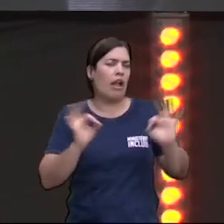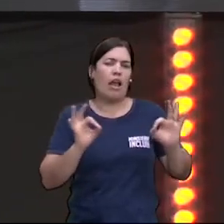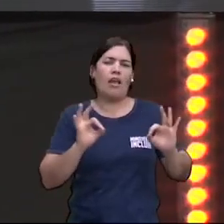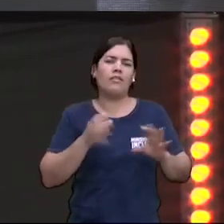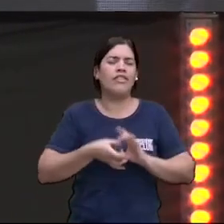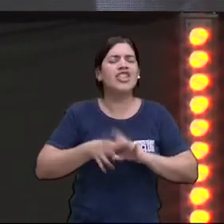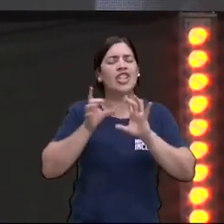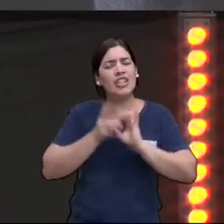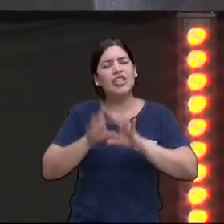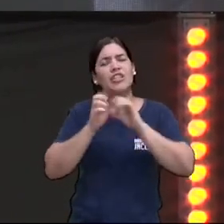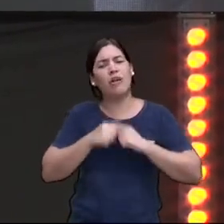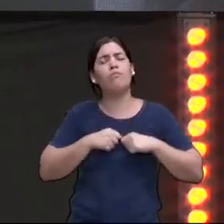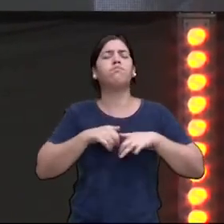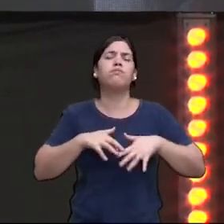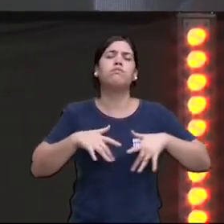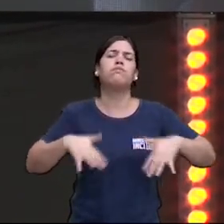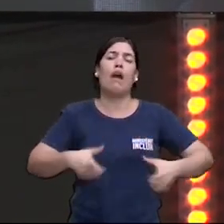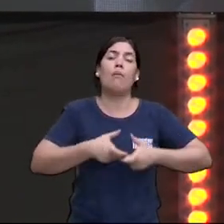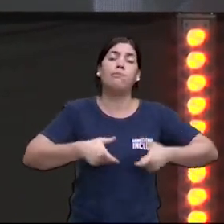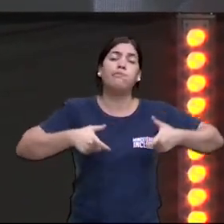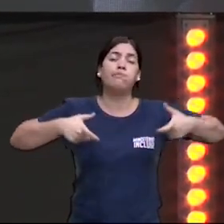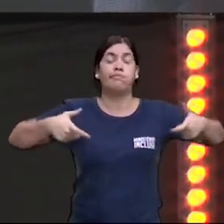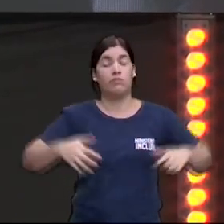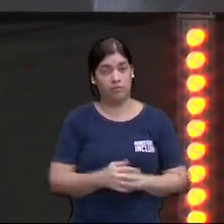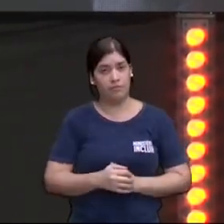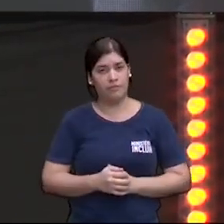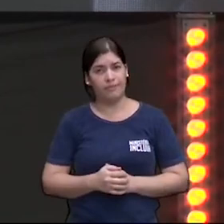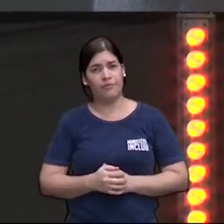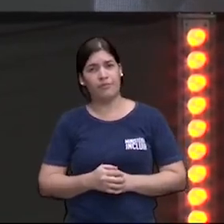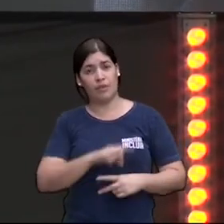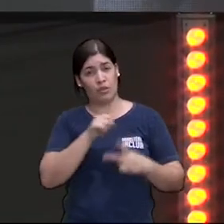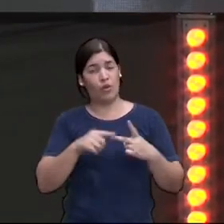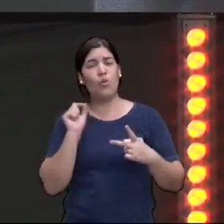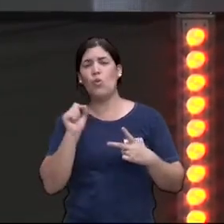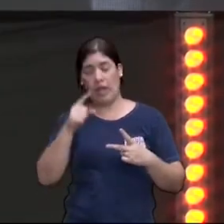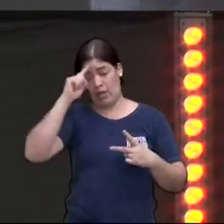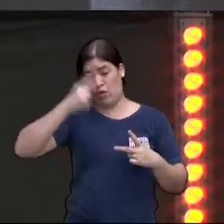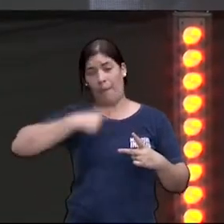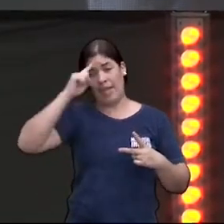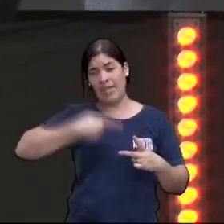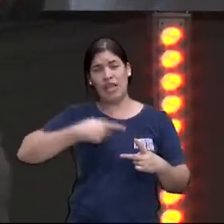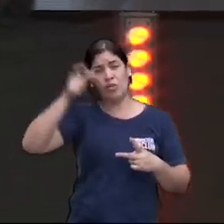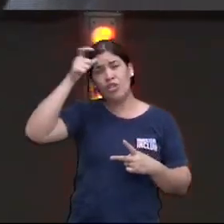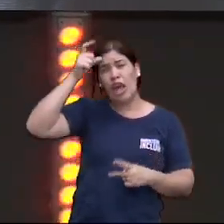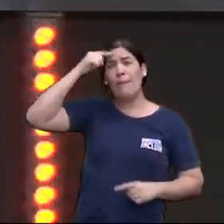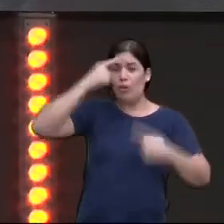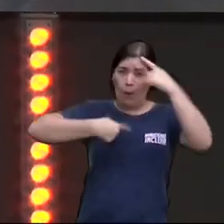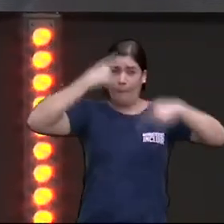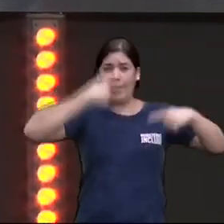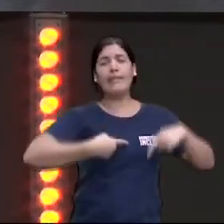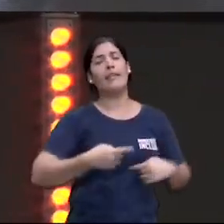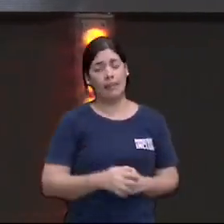contaminação. Uma outra coisa que acontece com a gente é a dominação. O diabo vai dominando. O diabo,